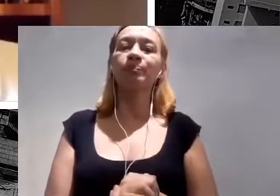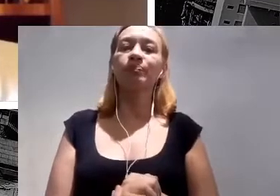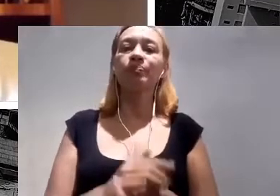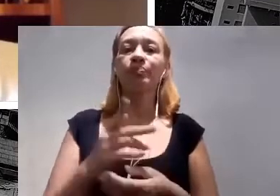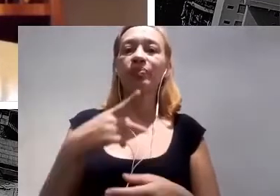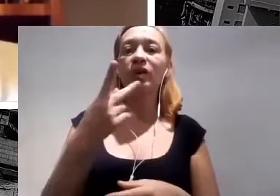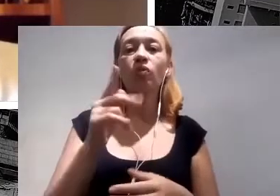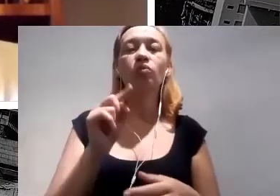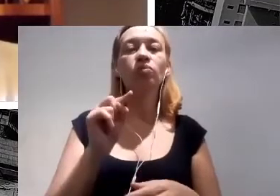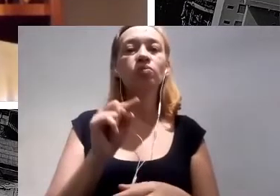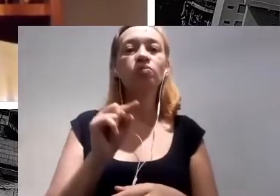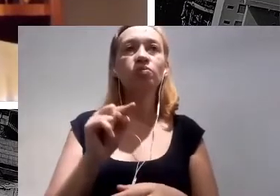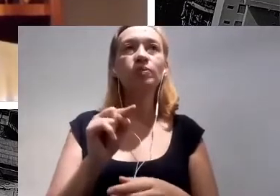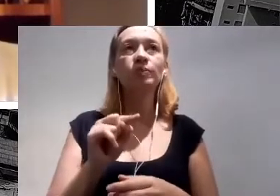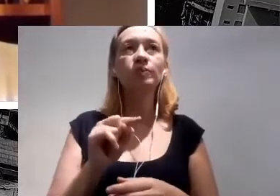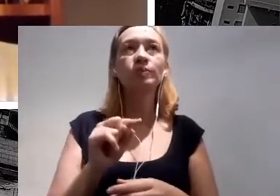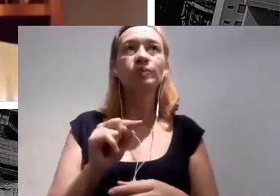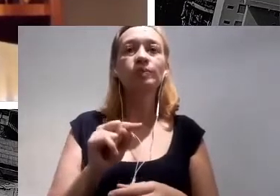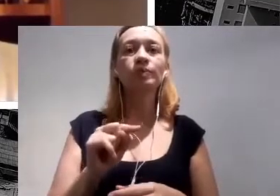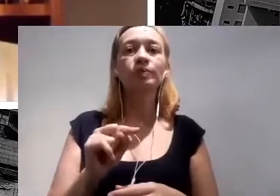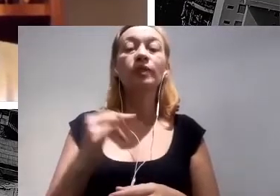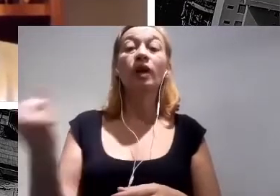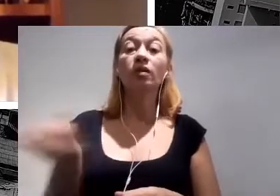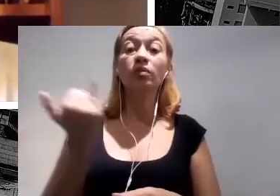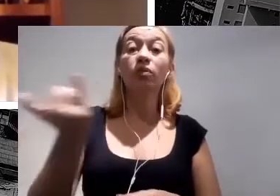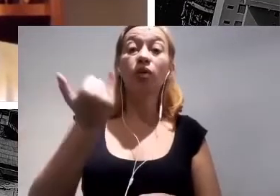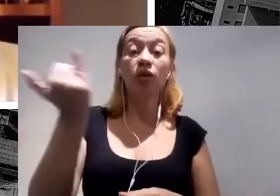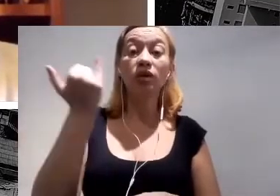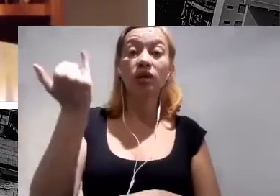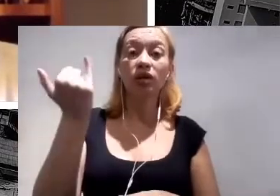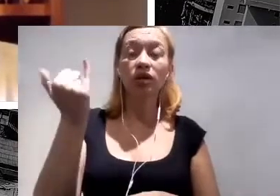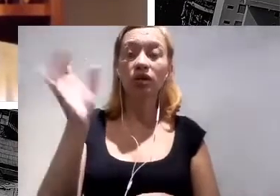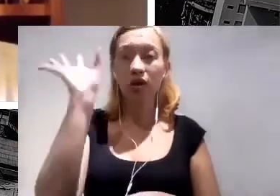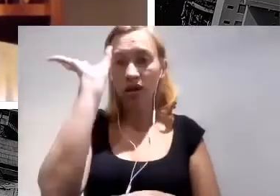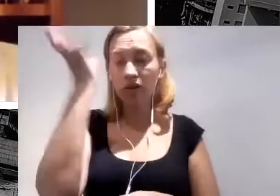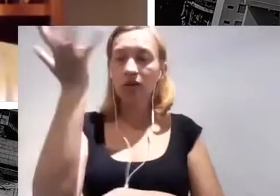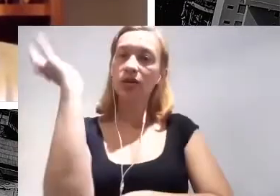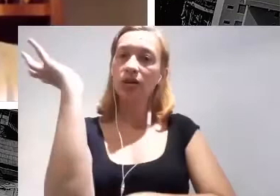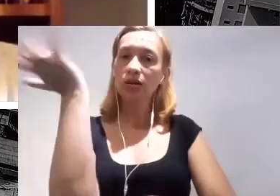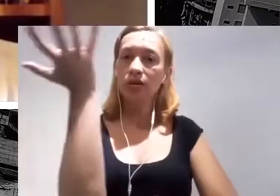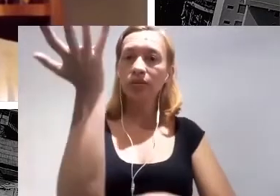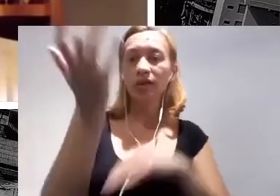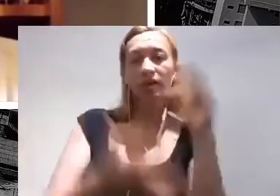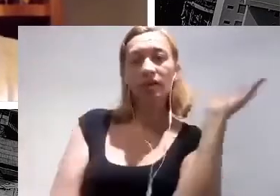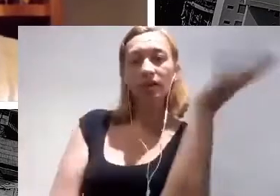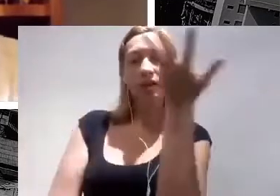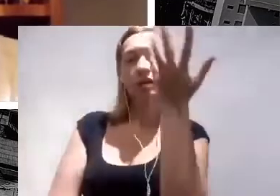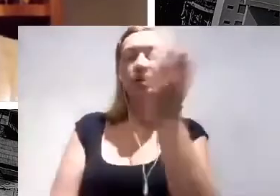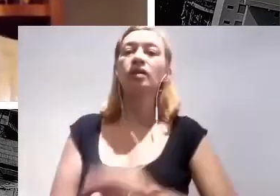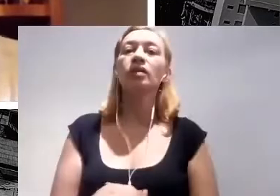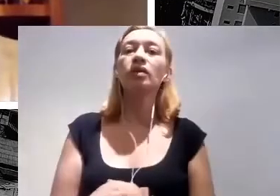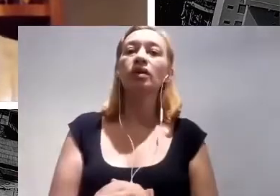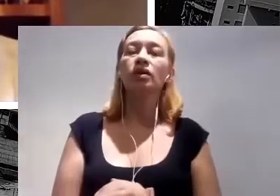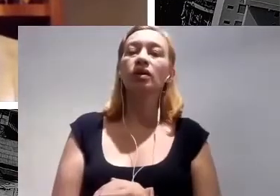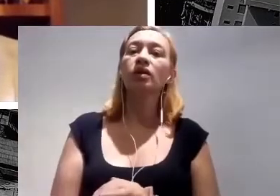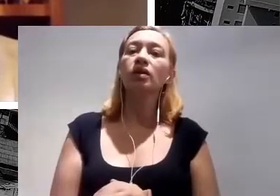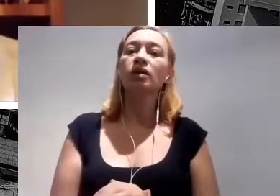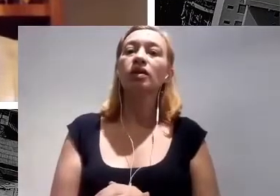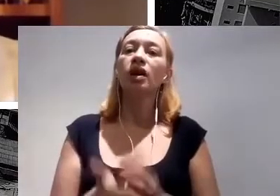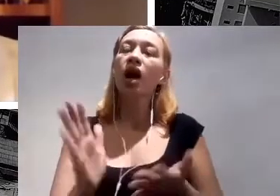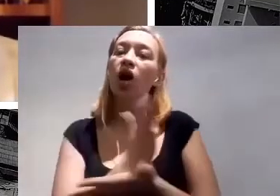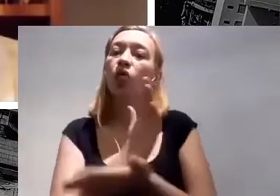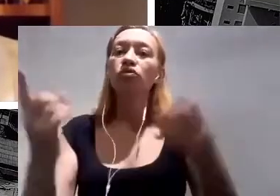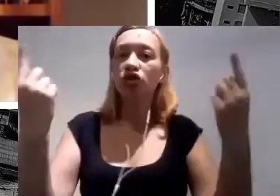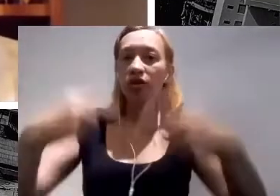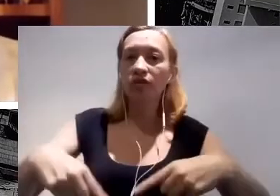a importância das soluções baseadas na natureza. A gente também pontuou aqui sobre alguns desafios que temos ainda para